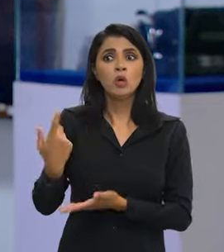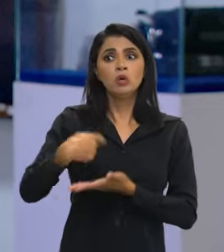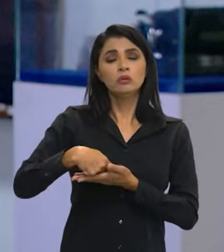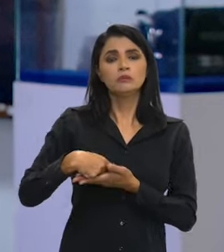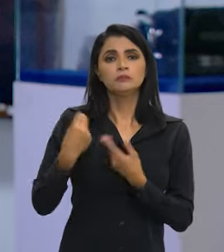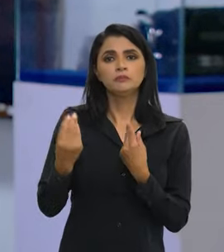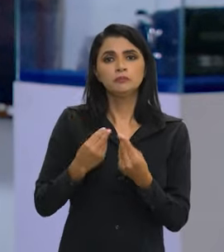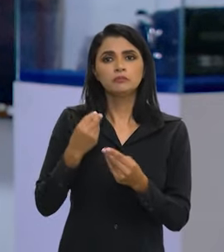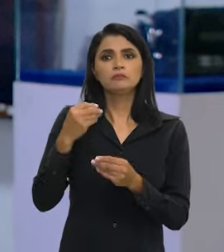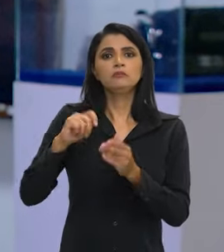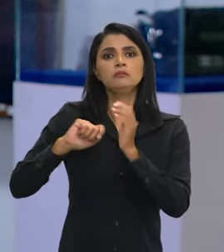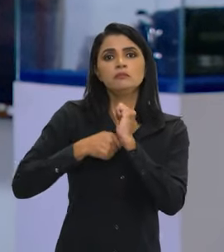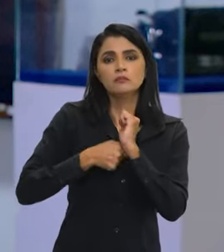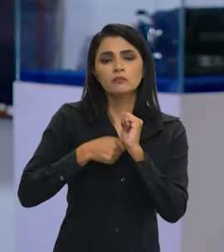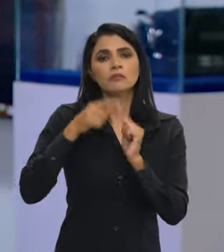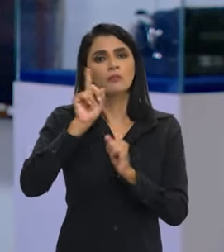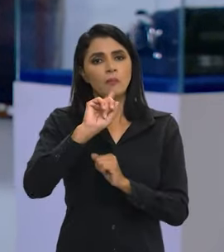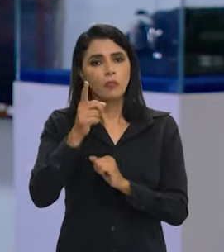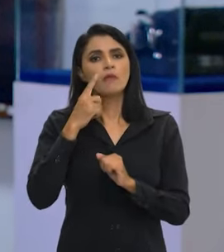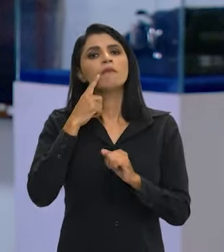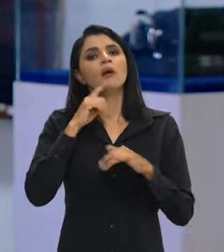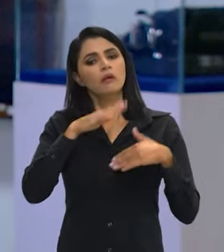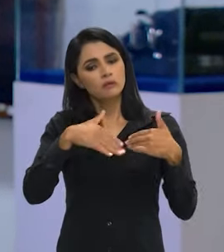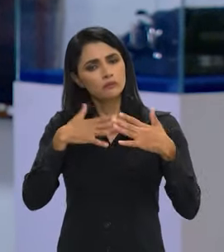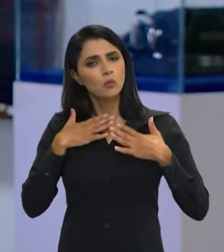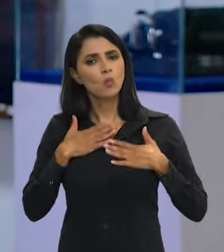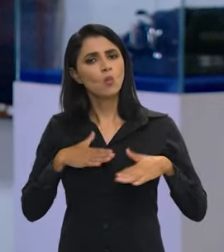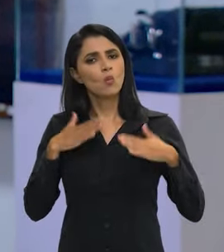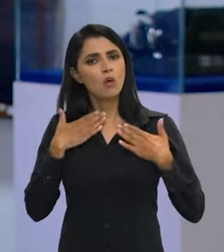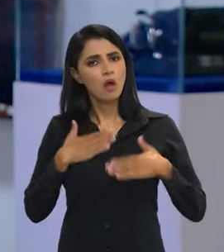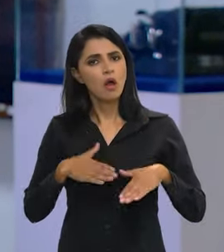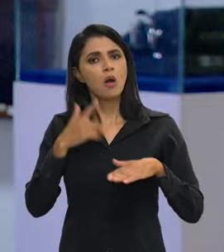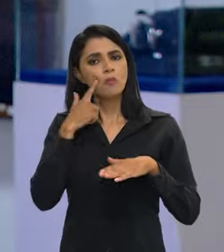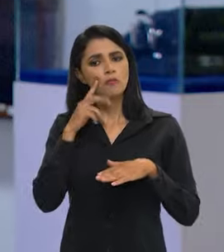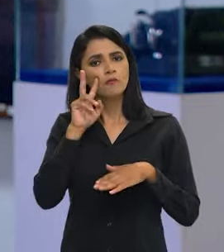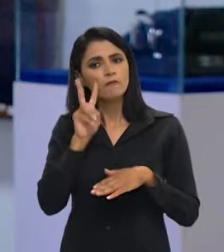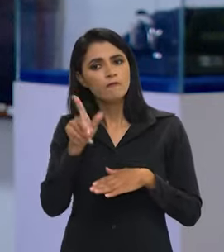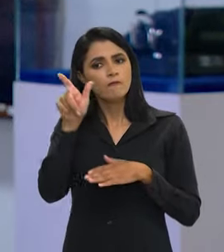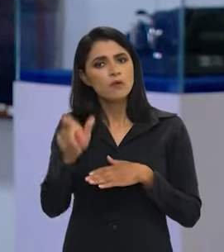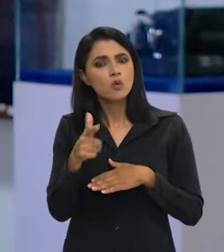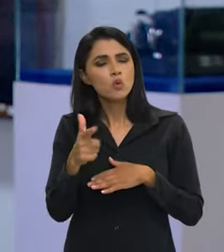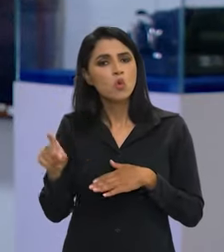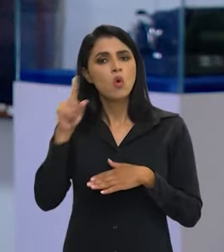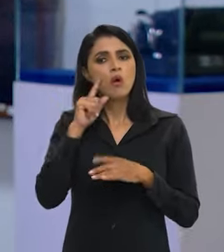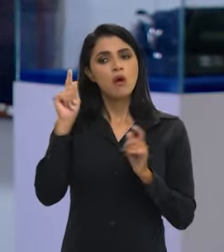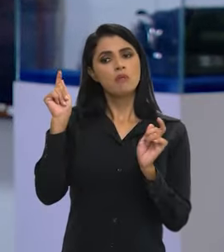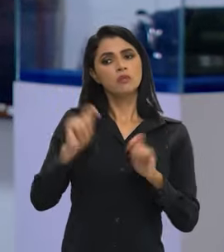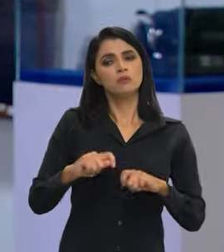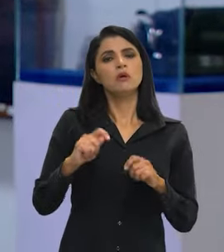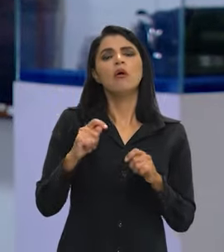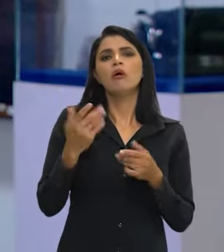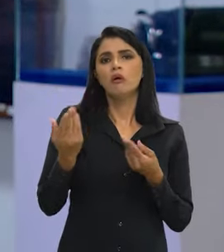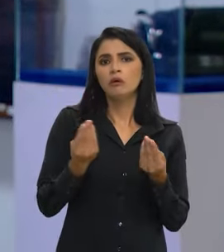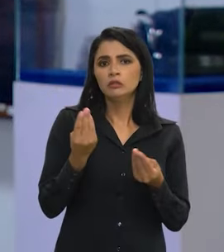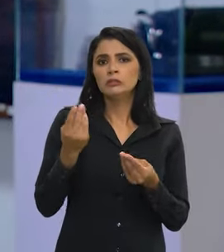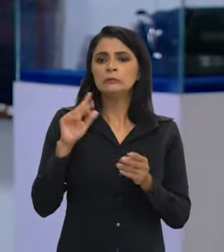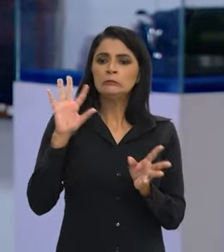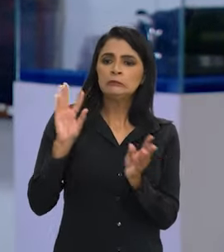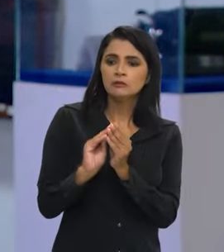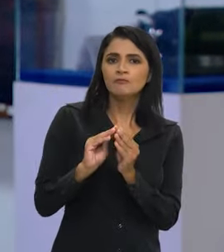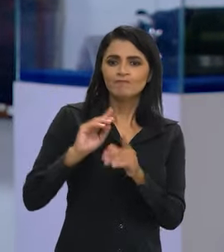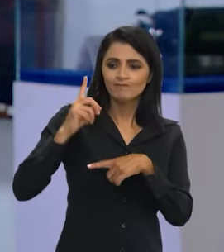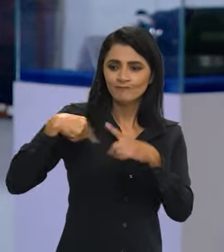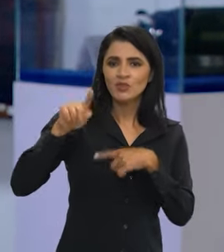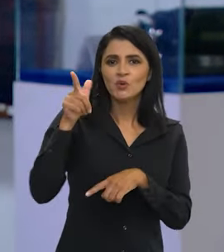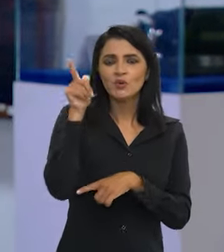Vão ser feitas com bastante tranquilidade e cirurgicamente. Vamos pegar aqueles casos que é uma grande possibilidade de que a